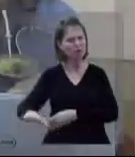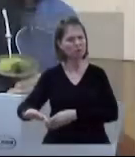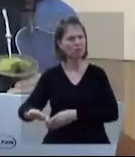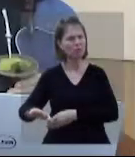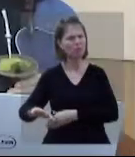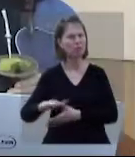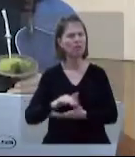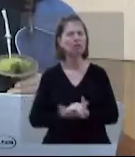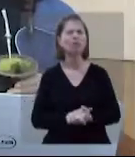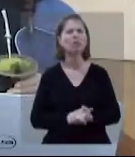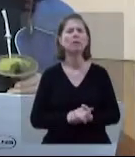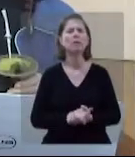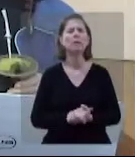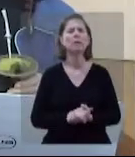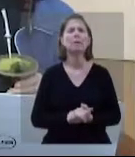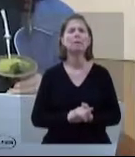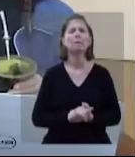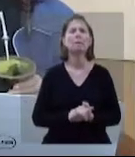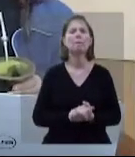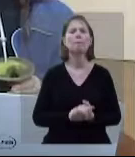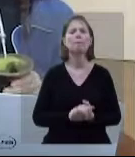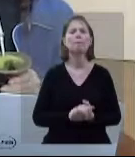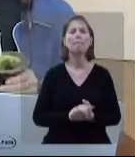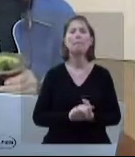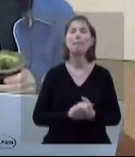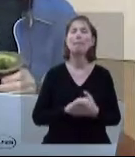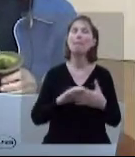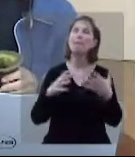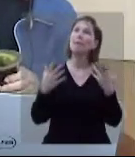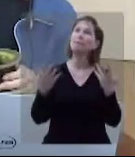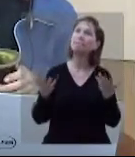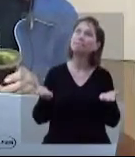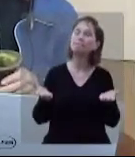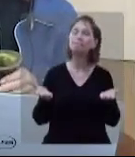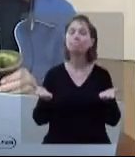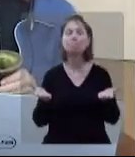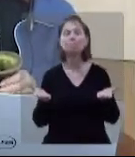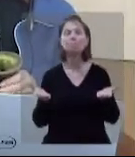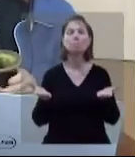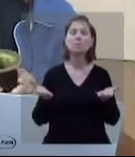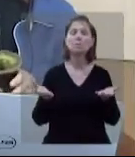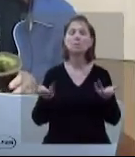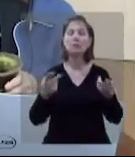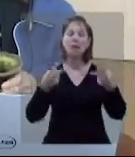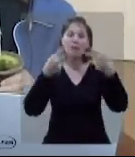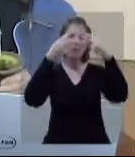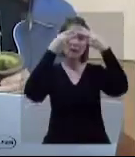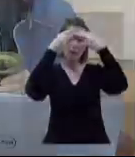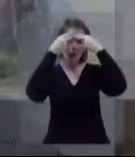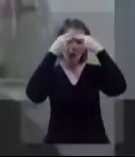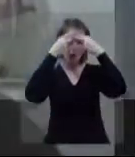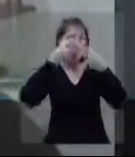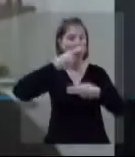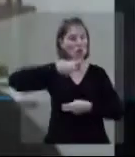E a gente pode dizer que a maior parte dos traumas acontecem na infância mesmo? Na primeira infância?